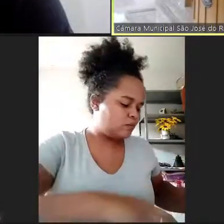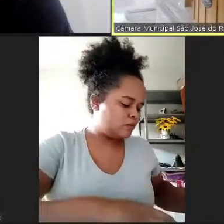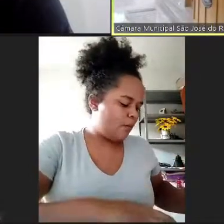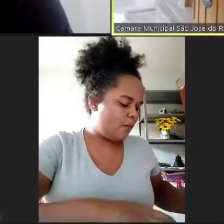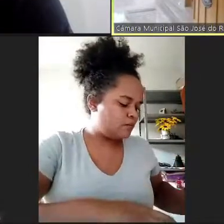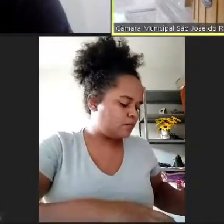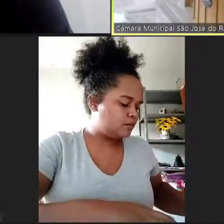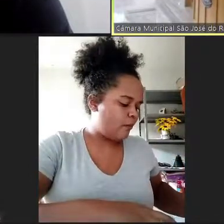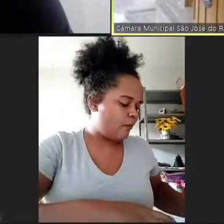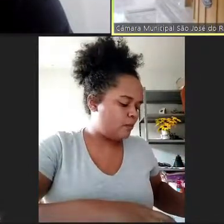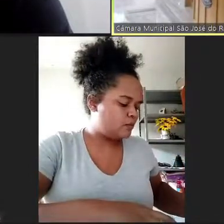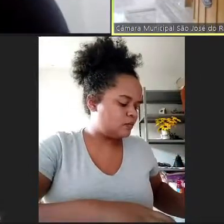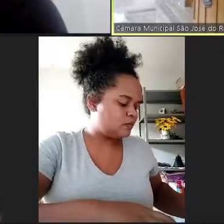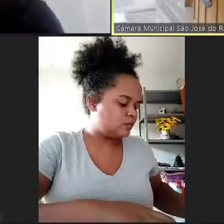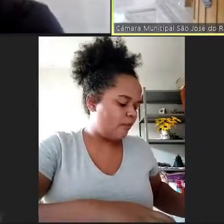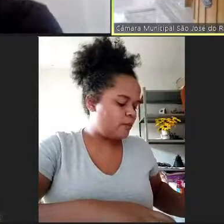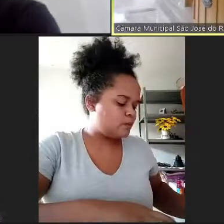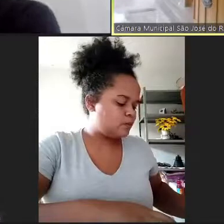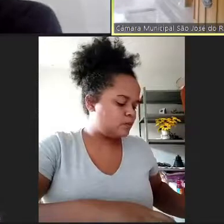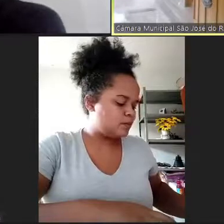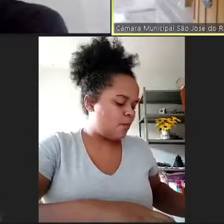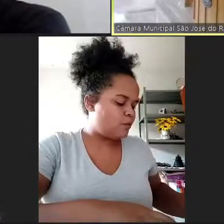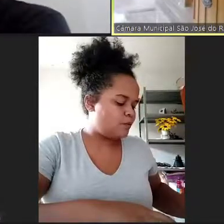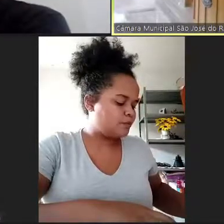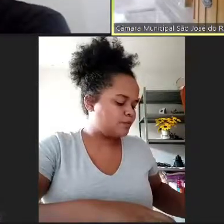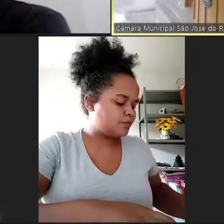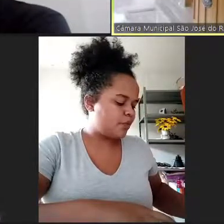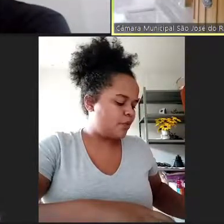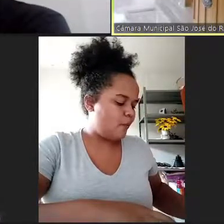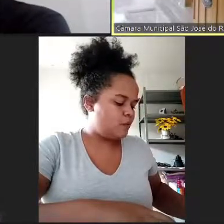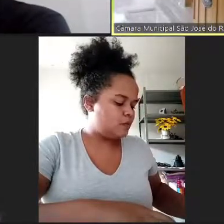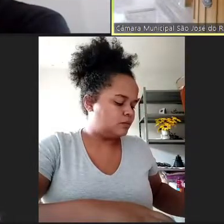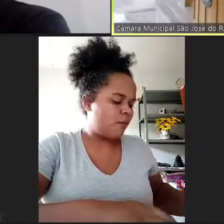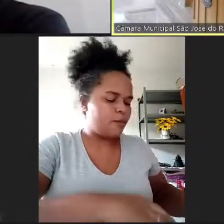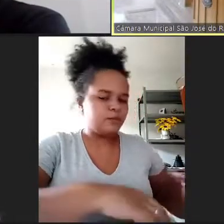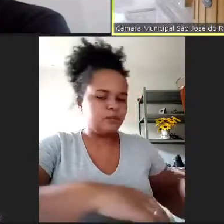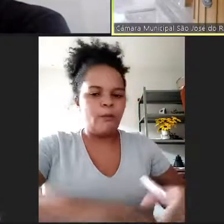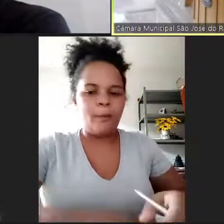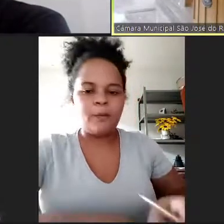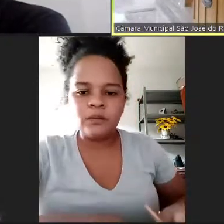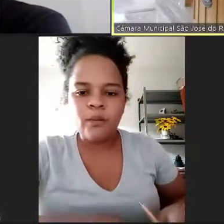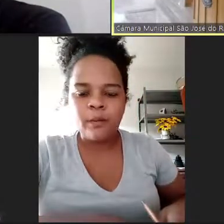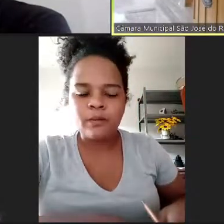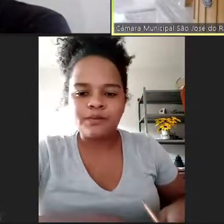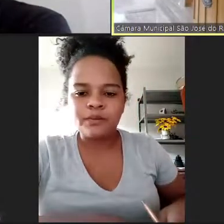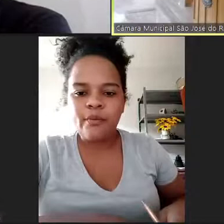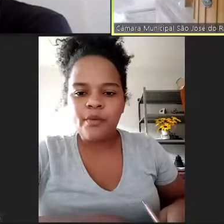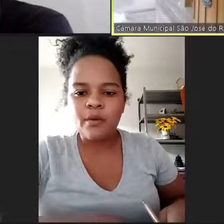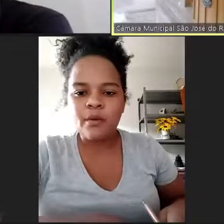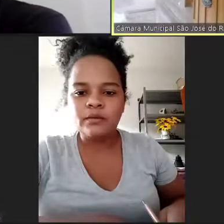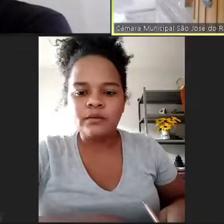agradecer ao deputado Vanderlei Macris, que ficou, assim, deu notícias importantes a respeito dessa probabilidade